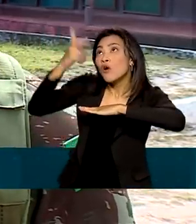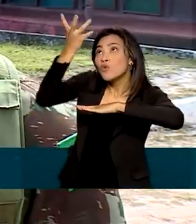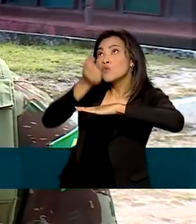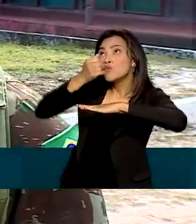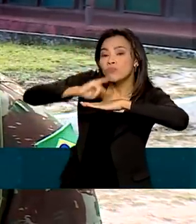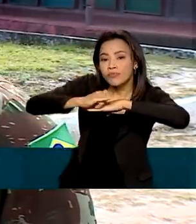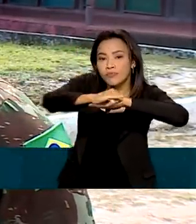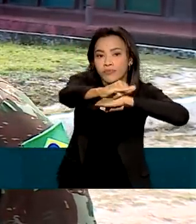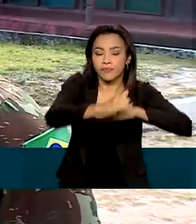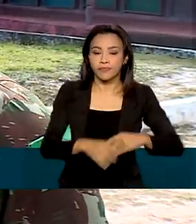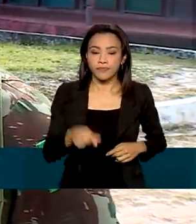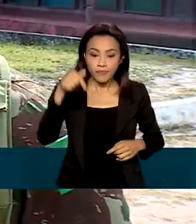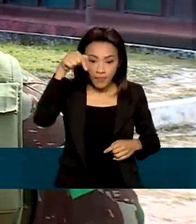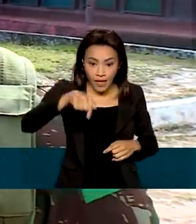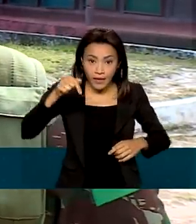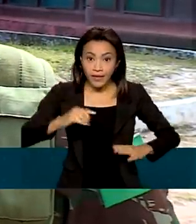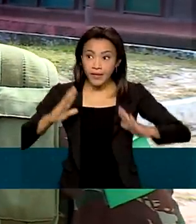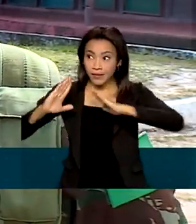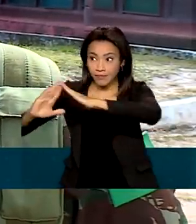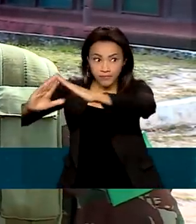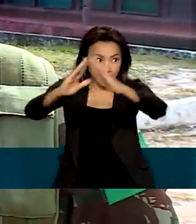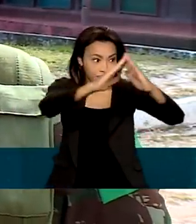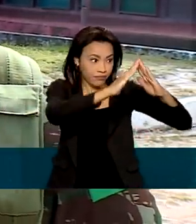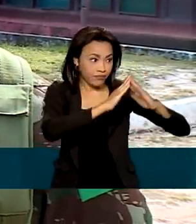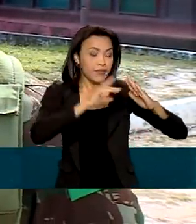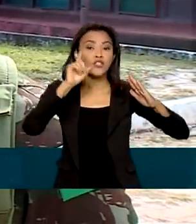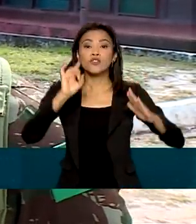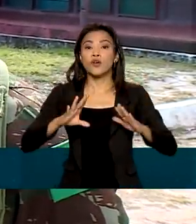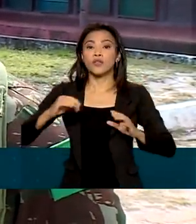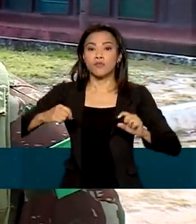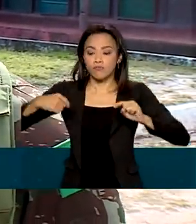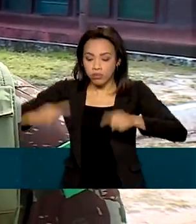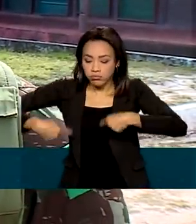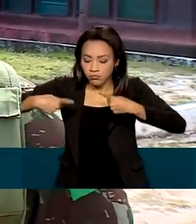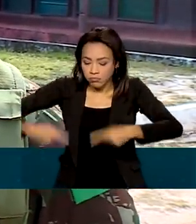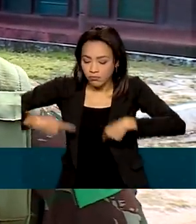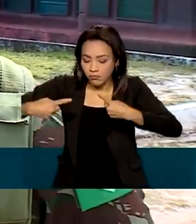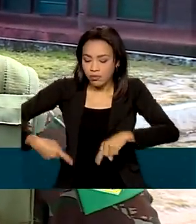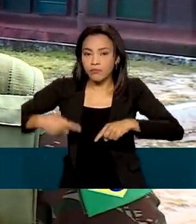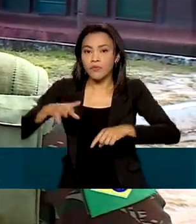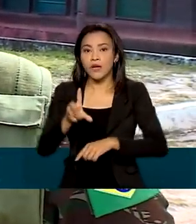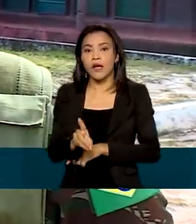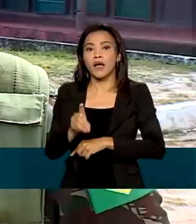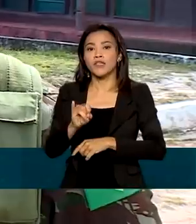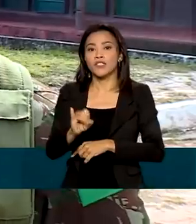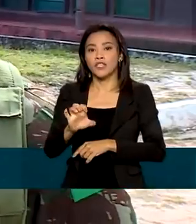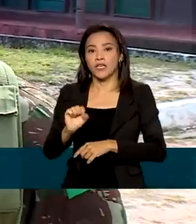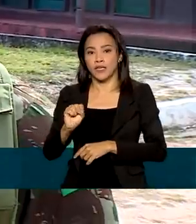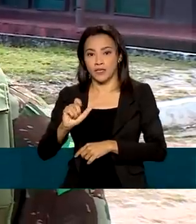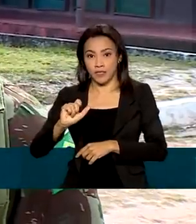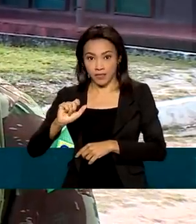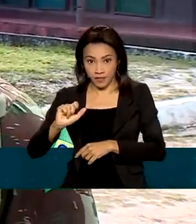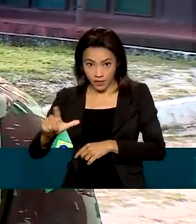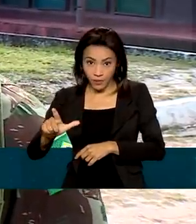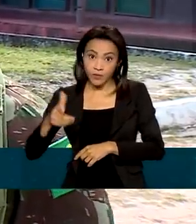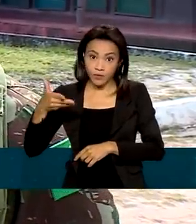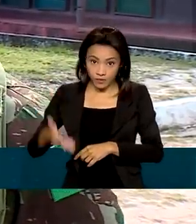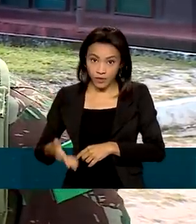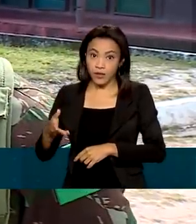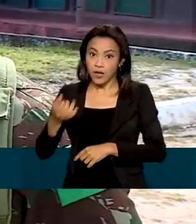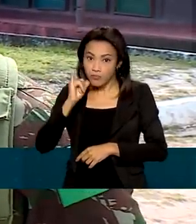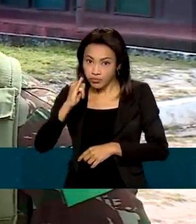é abastecido somente por geradores, geradores a dízimo. Nós vamos dedicar nossos esforços plenamente para